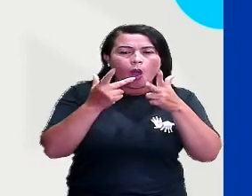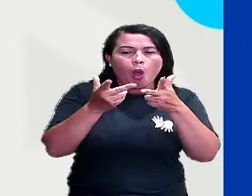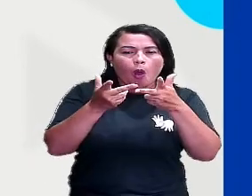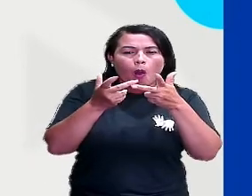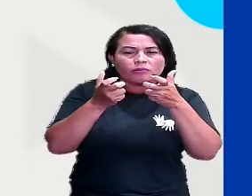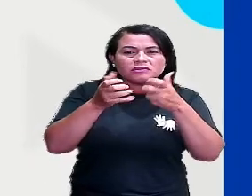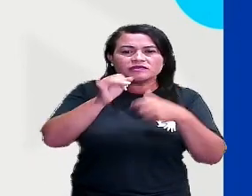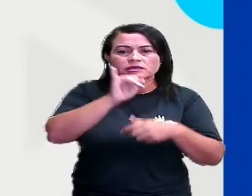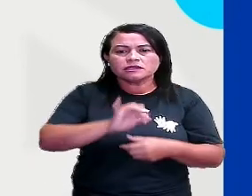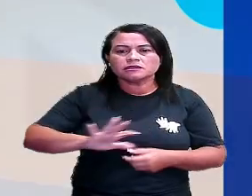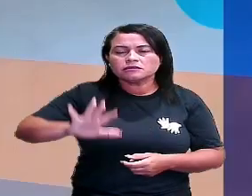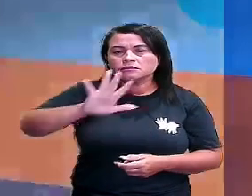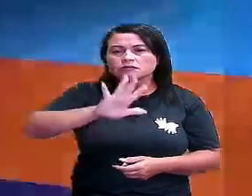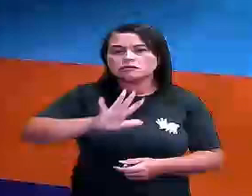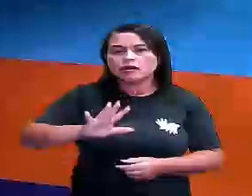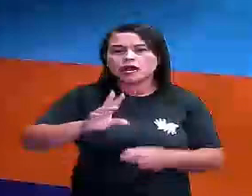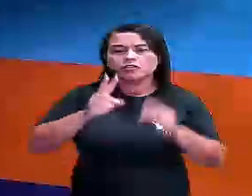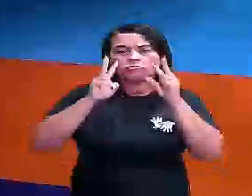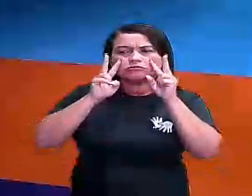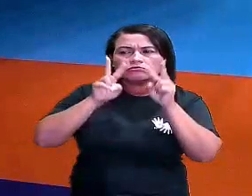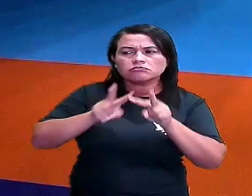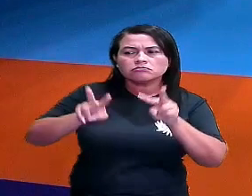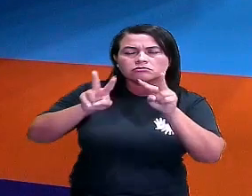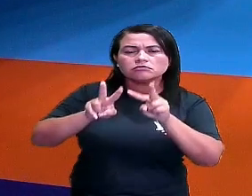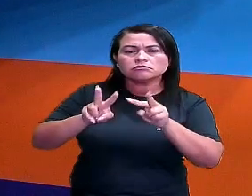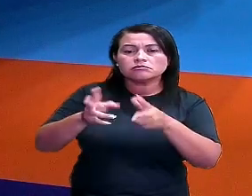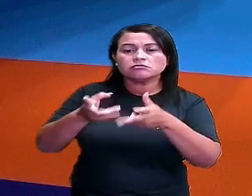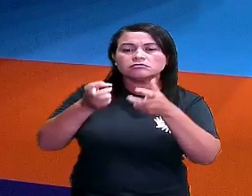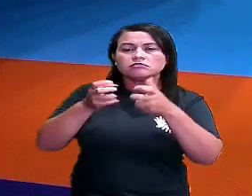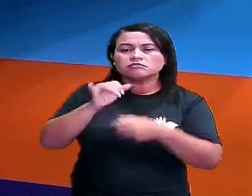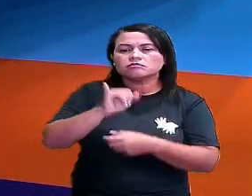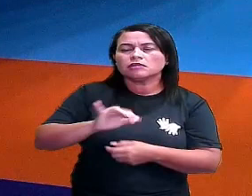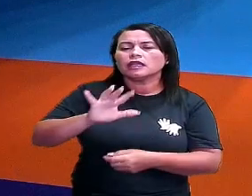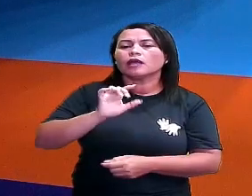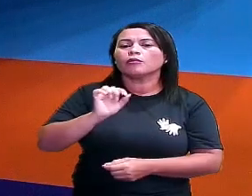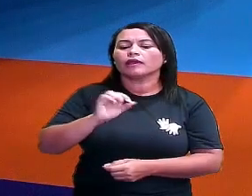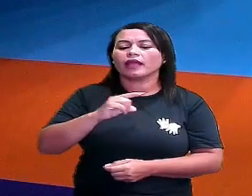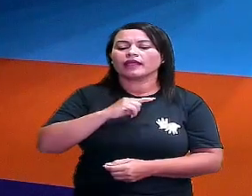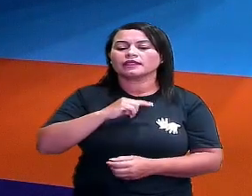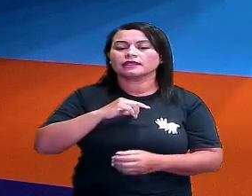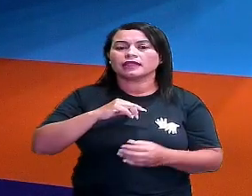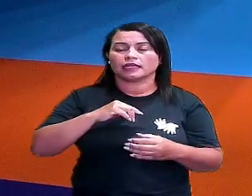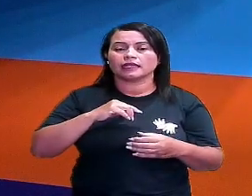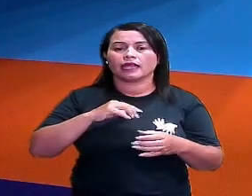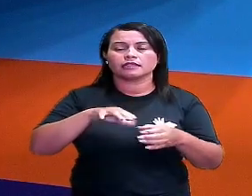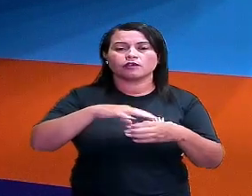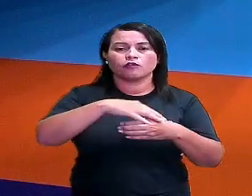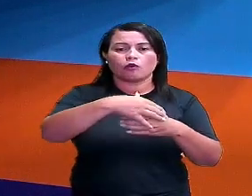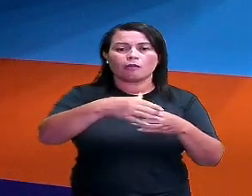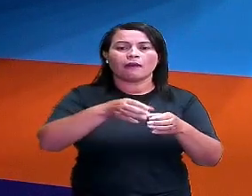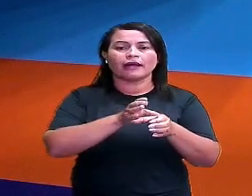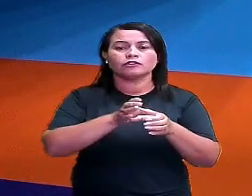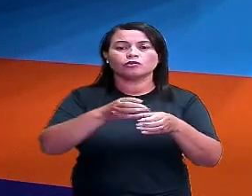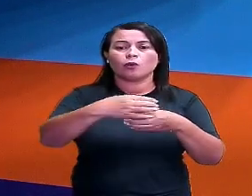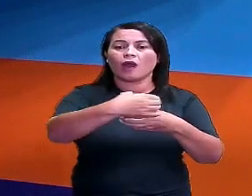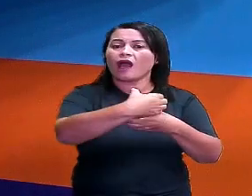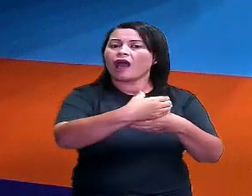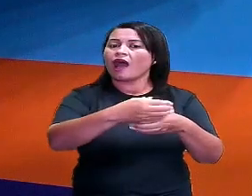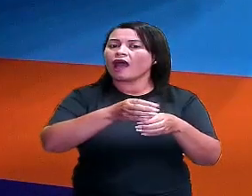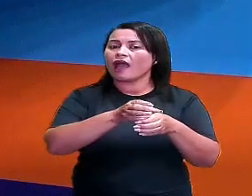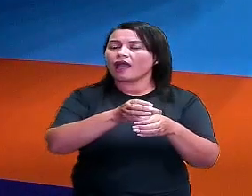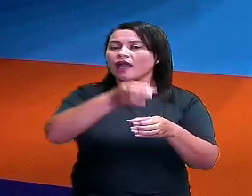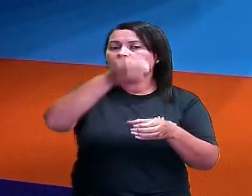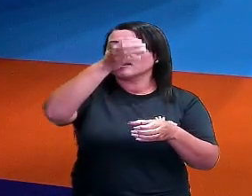Observando aqui a imagem, a gente percebe que ao redor dele ele é arredondado, né? Ele tem um formato arredondado,